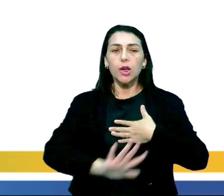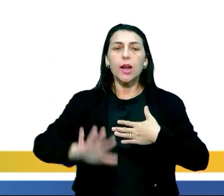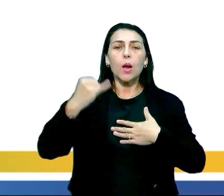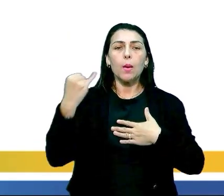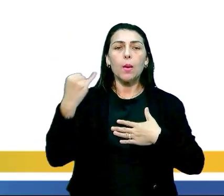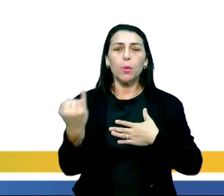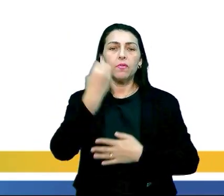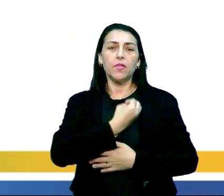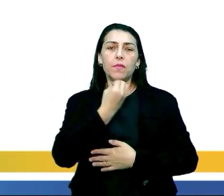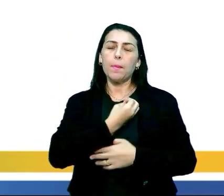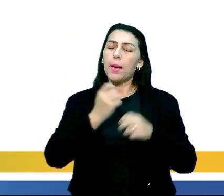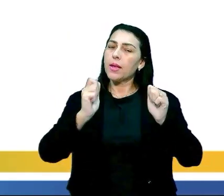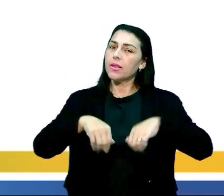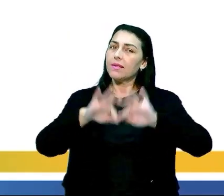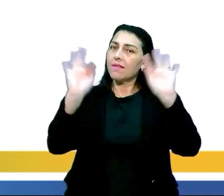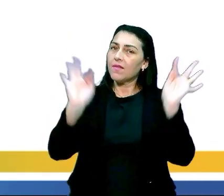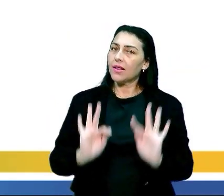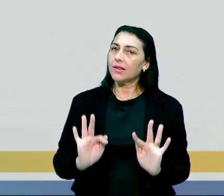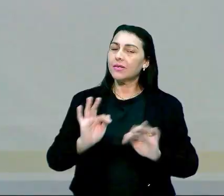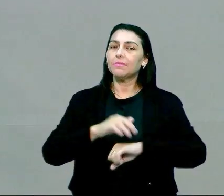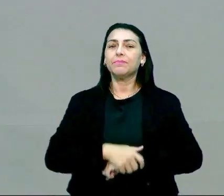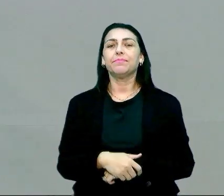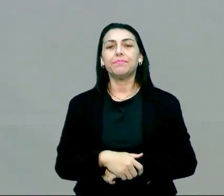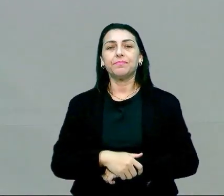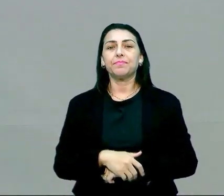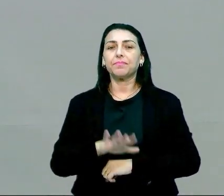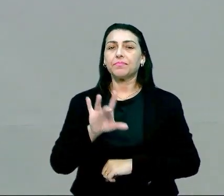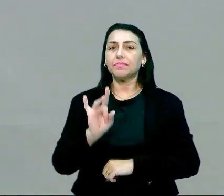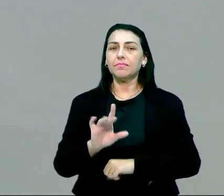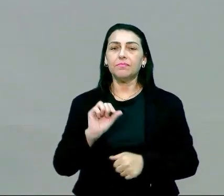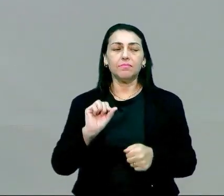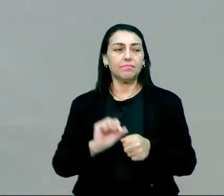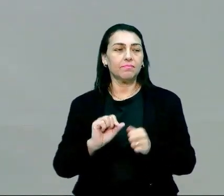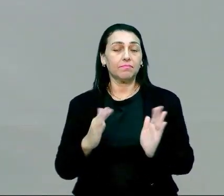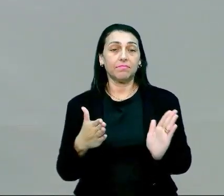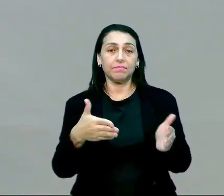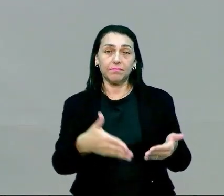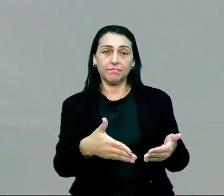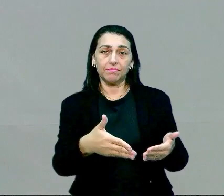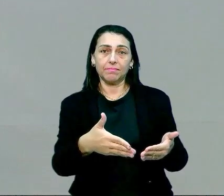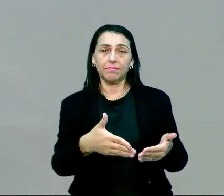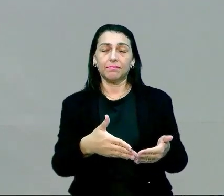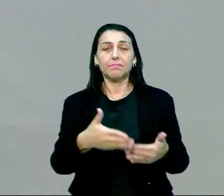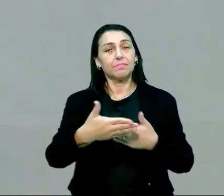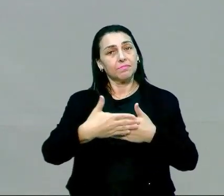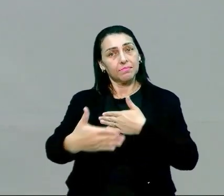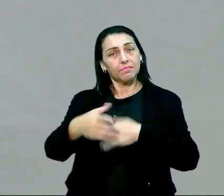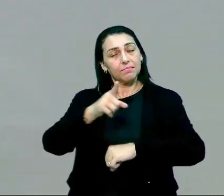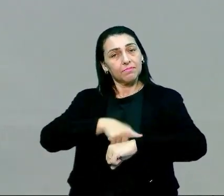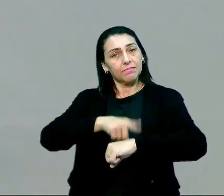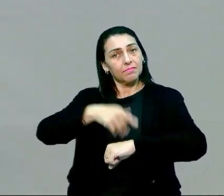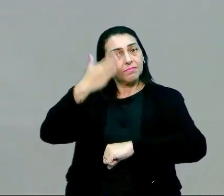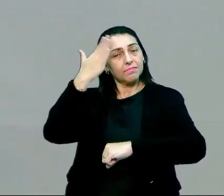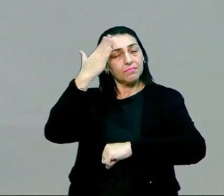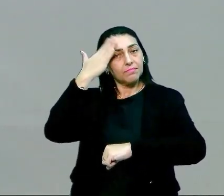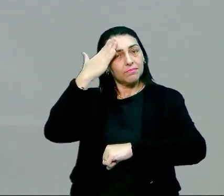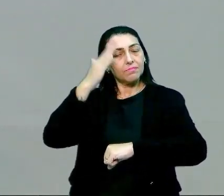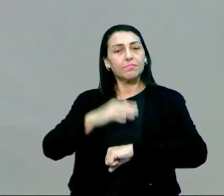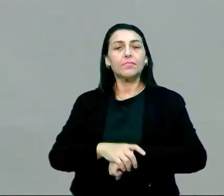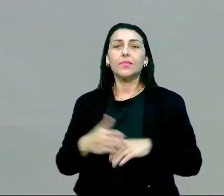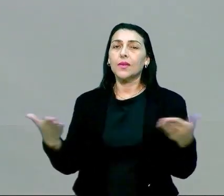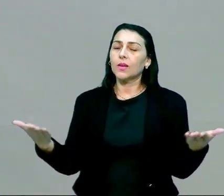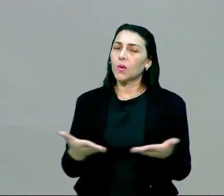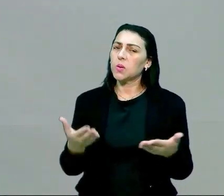o importante é viver e se permitir ser feliz. Aqui a só faz aquele direcionamento. A partir do momento que eu compreendo. Ah,